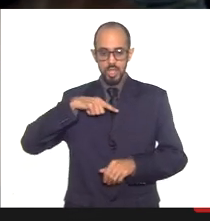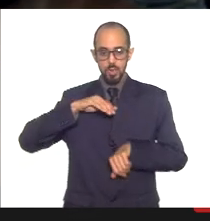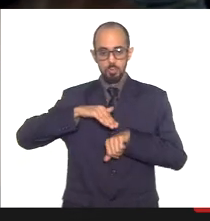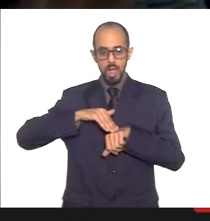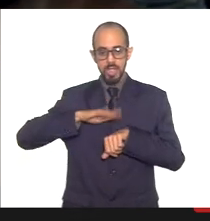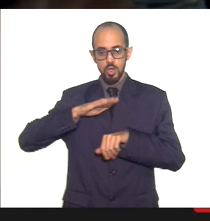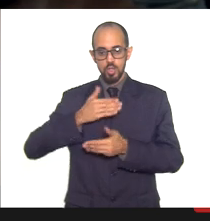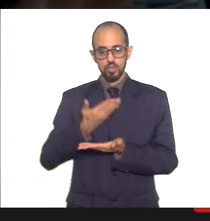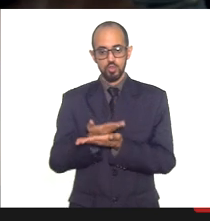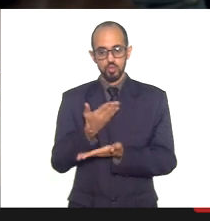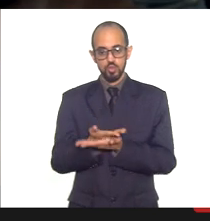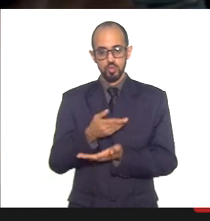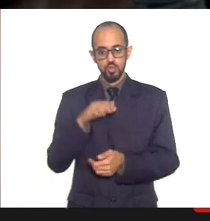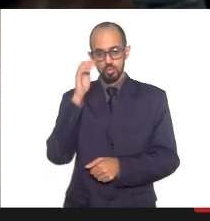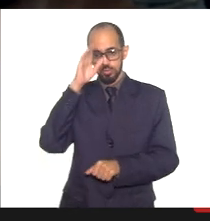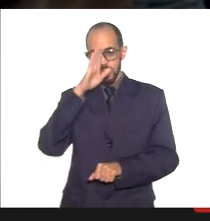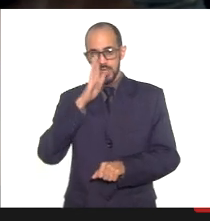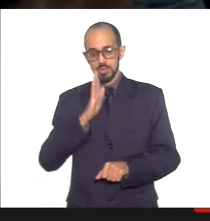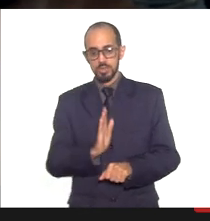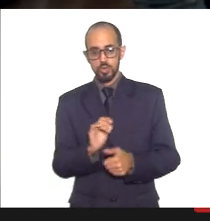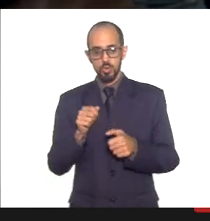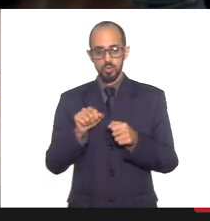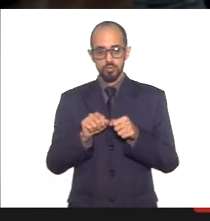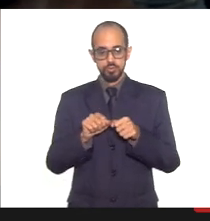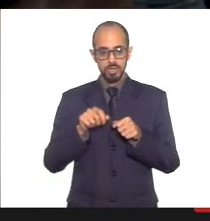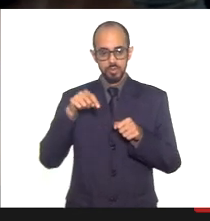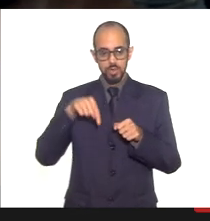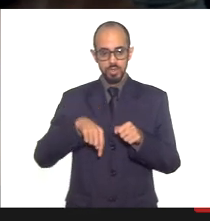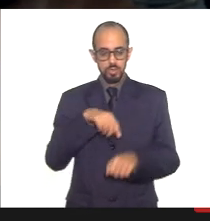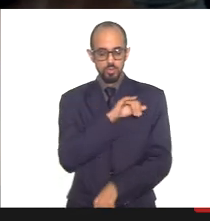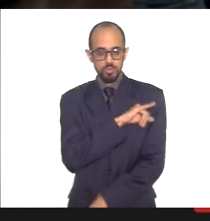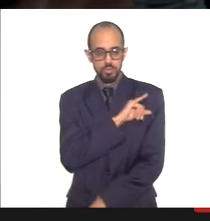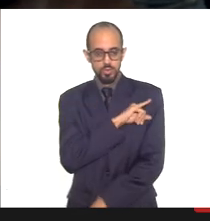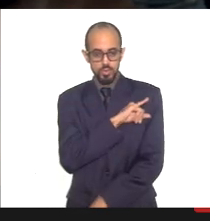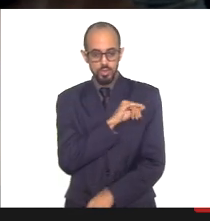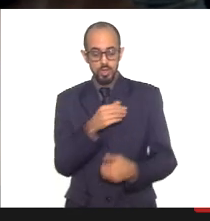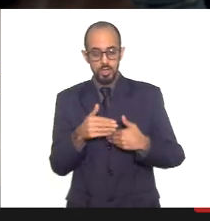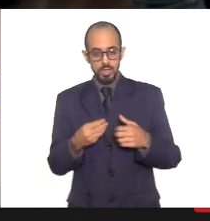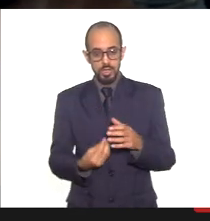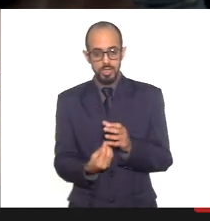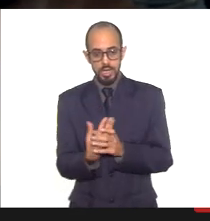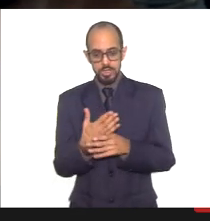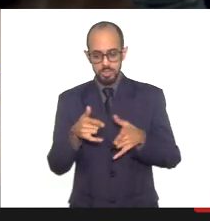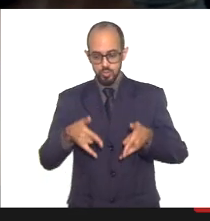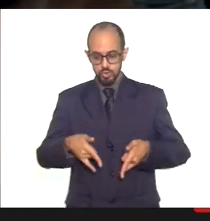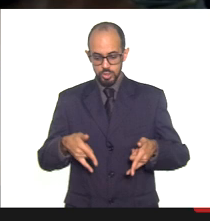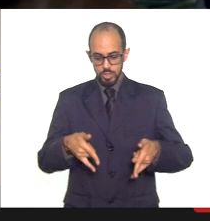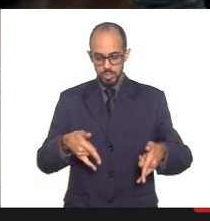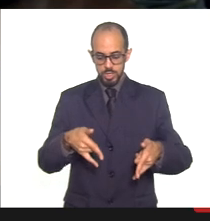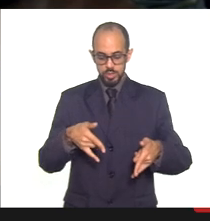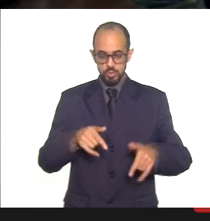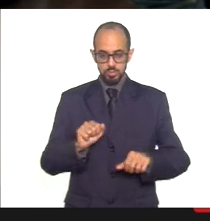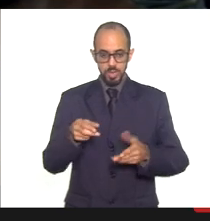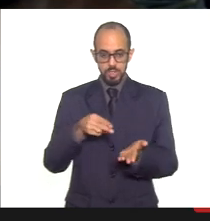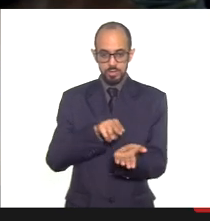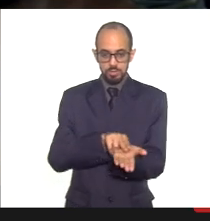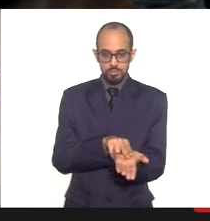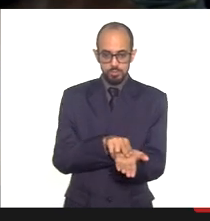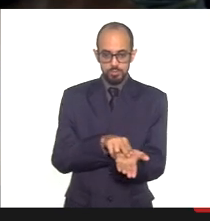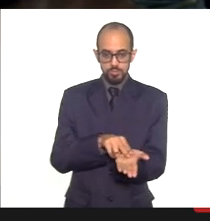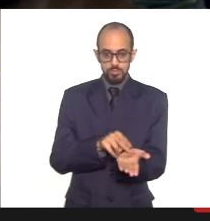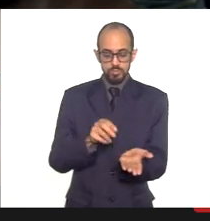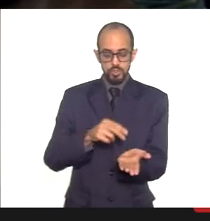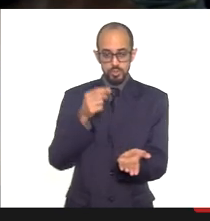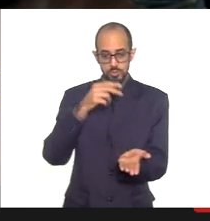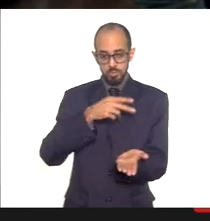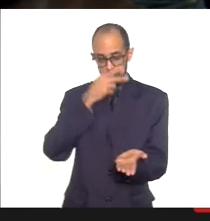-19 do país, a abertura de leis para tratamento de pacientes com Covid-19, a intensificação dos protocolos de